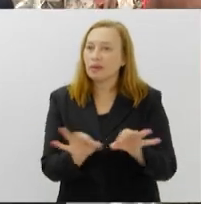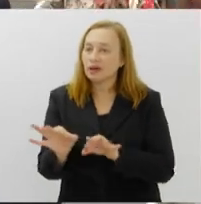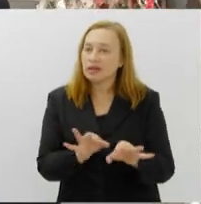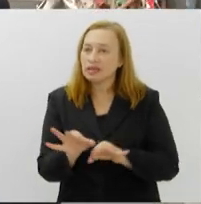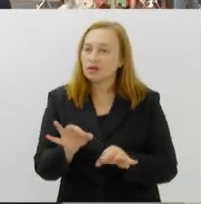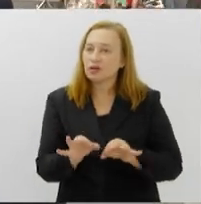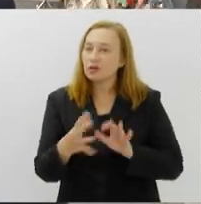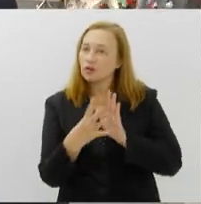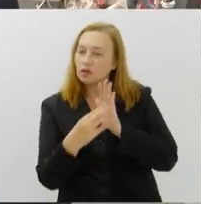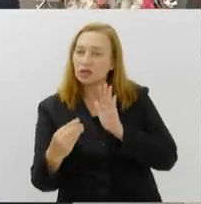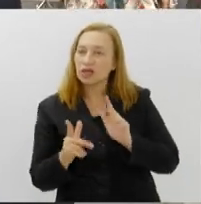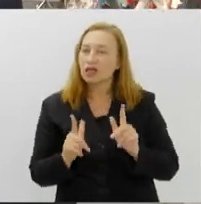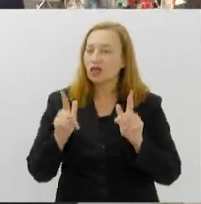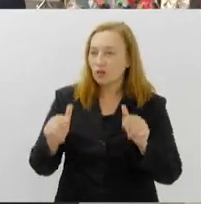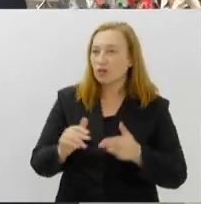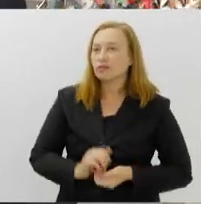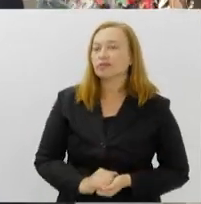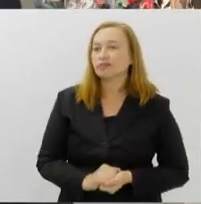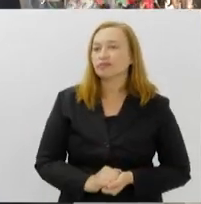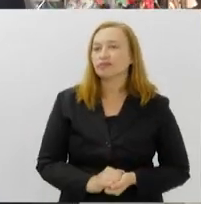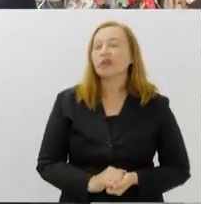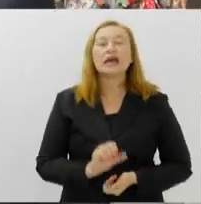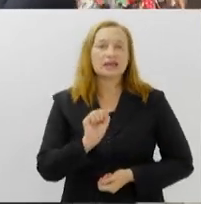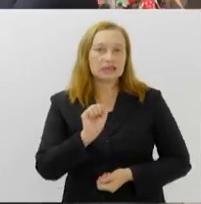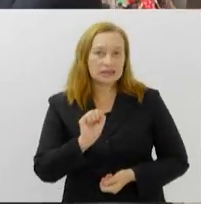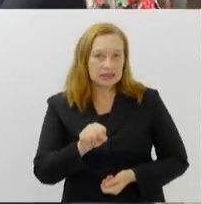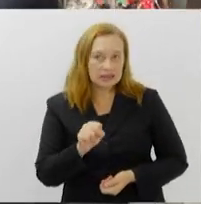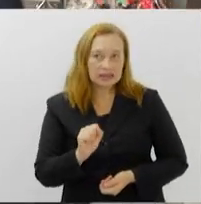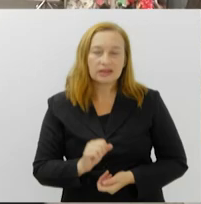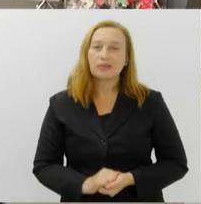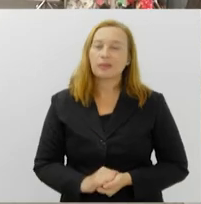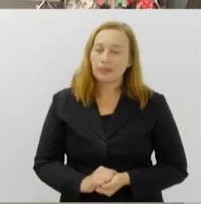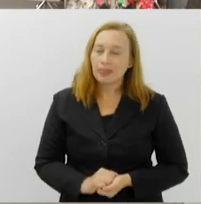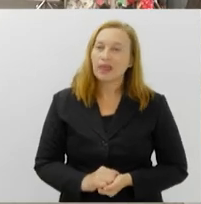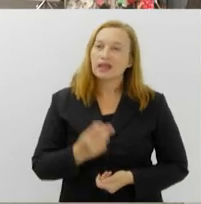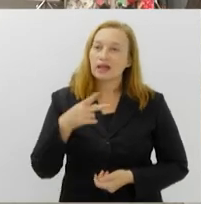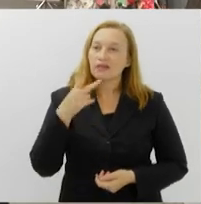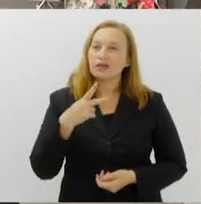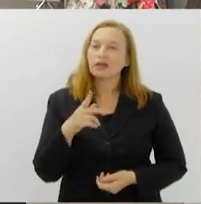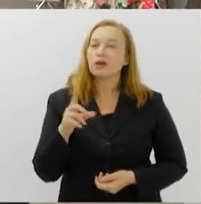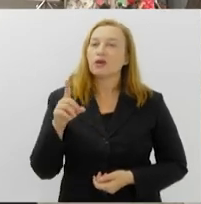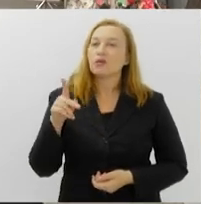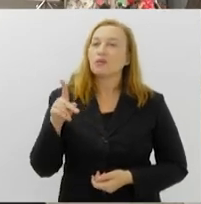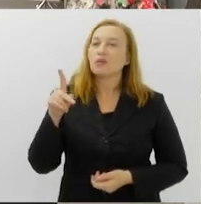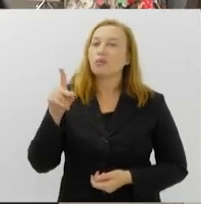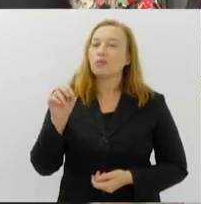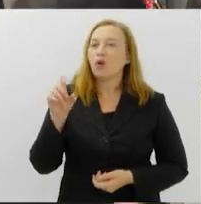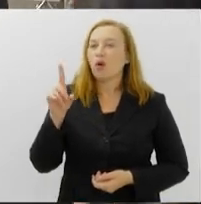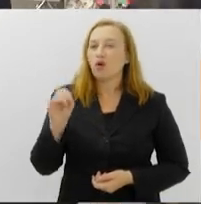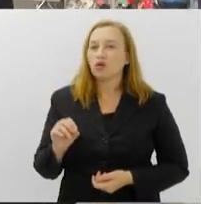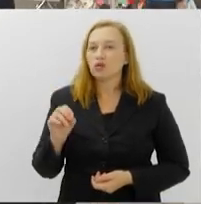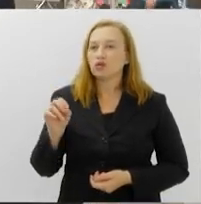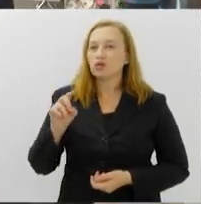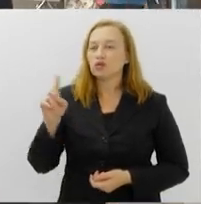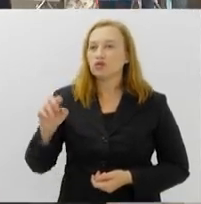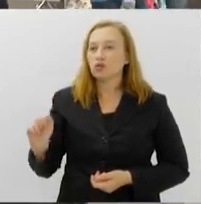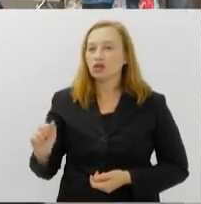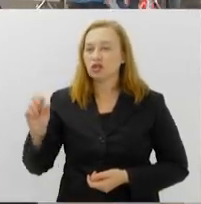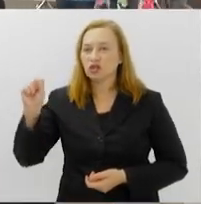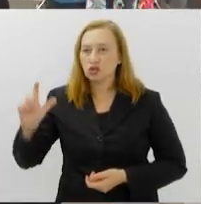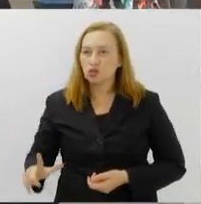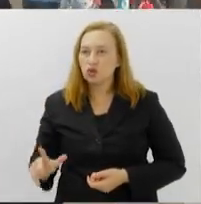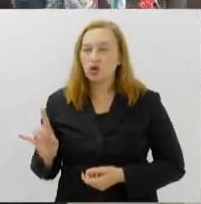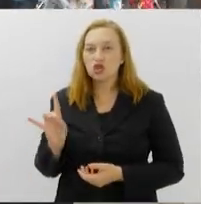desse mesmo modelo para outras regiões do nosso estado? Com certeza. Como a gente estava falando, o polo da Zona Sul não fica só preso na Zona Sul. A gente tem uma